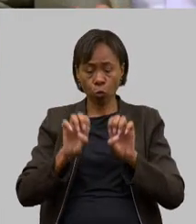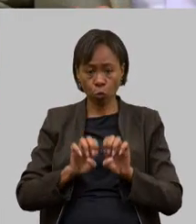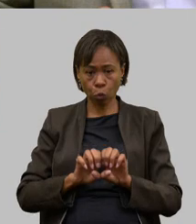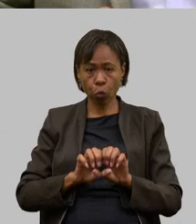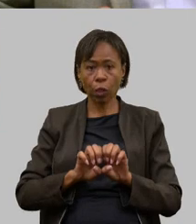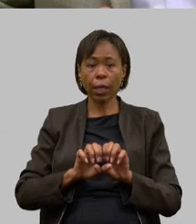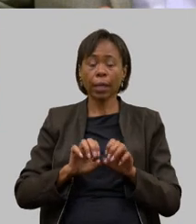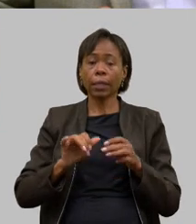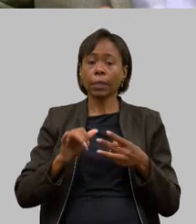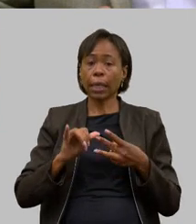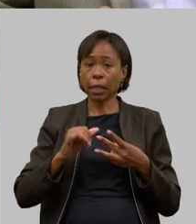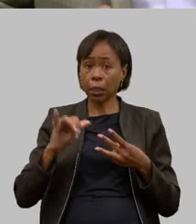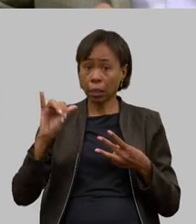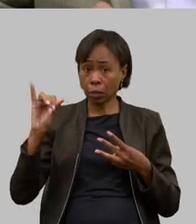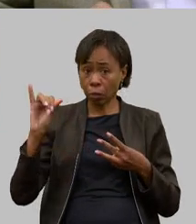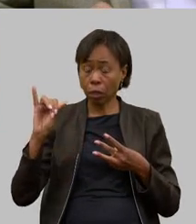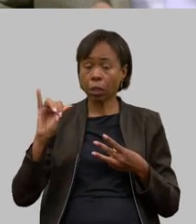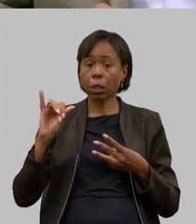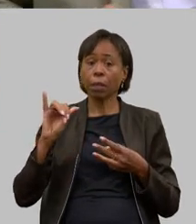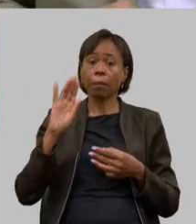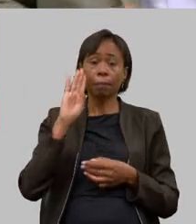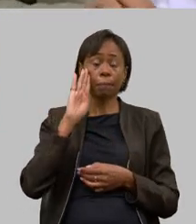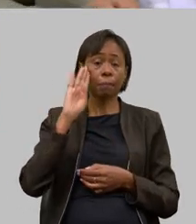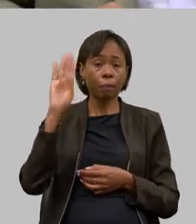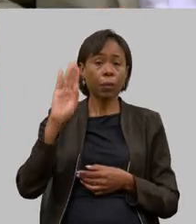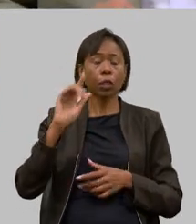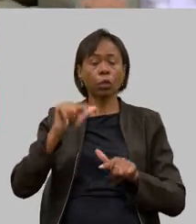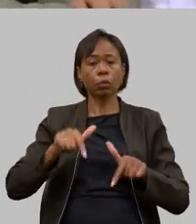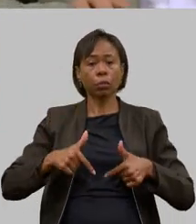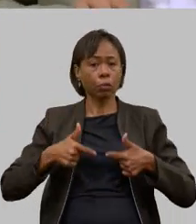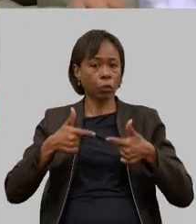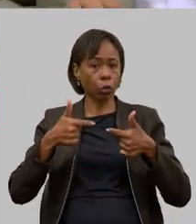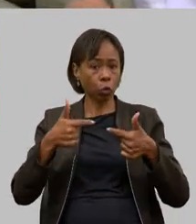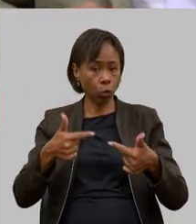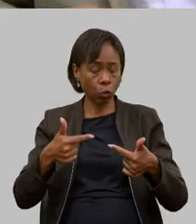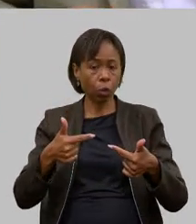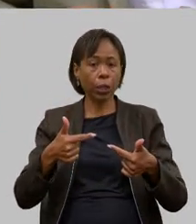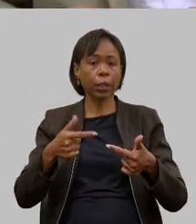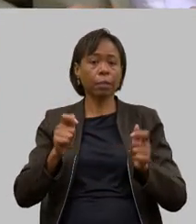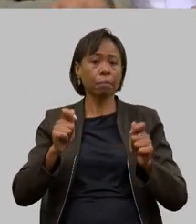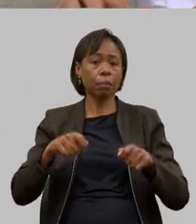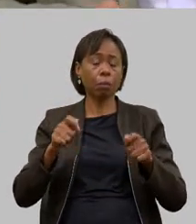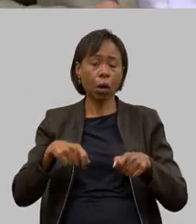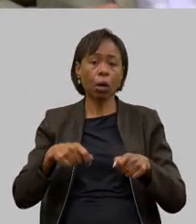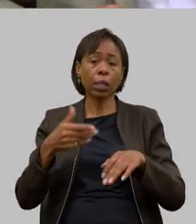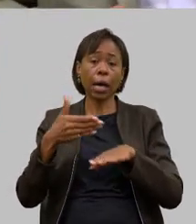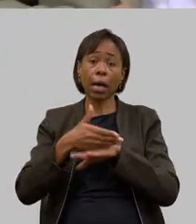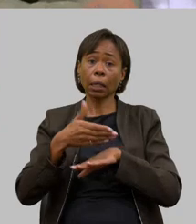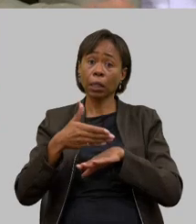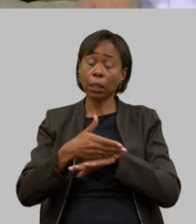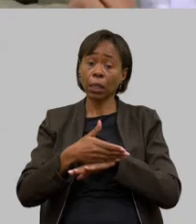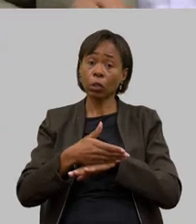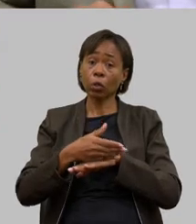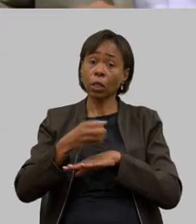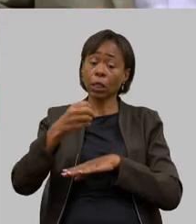especialmente no que se refere a ações que buscam universalizar o acesso à energia no campo